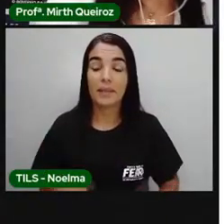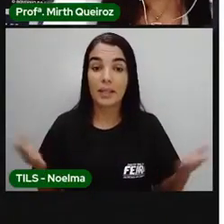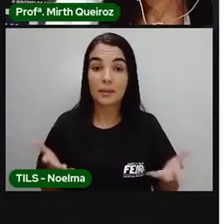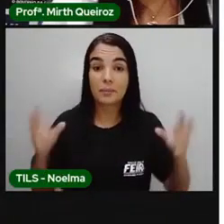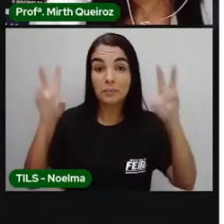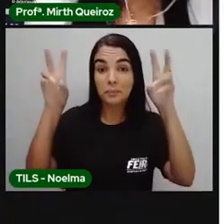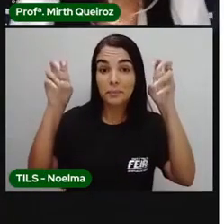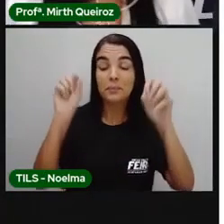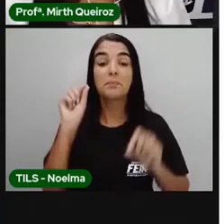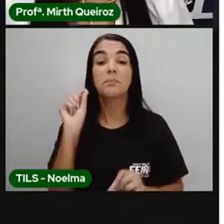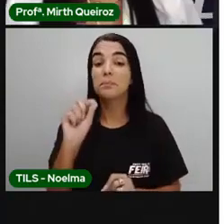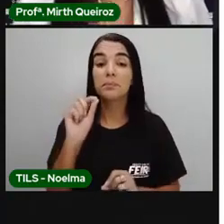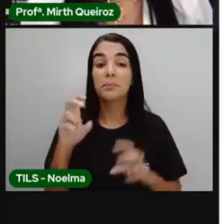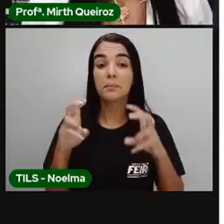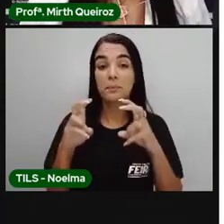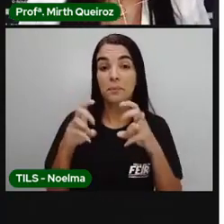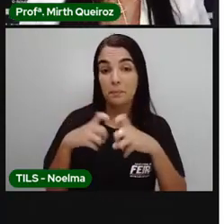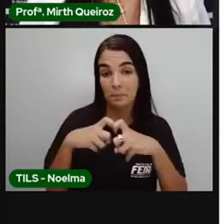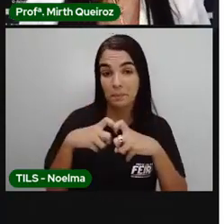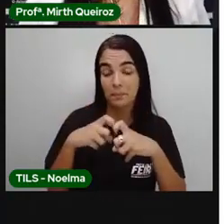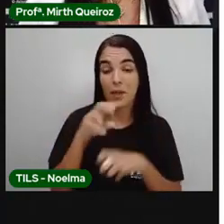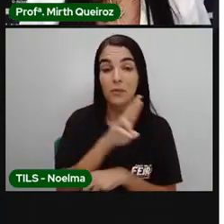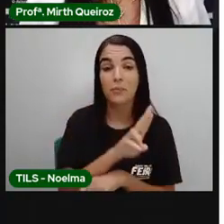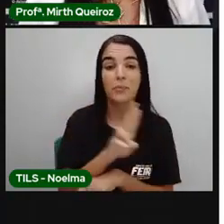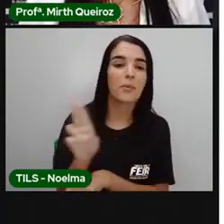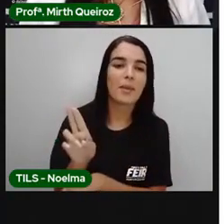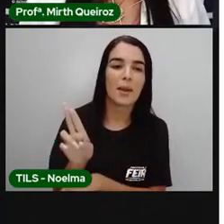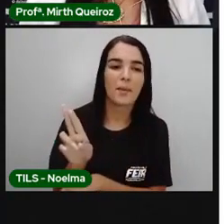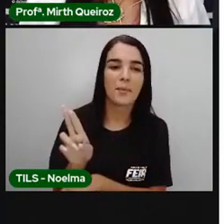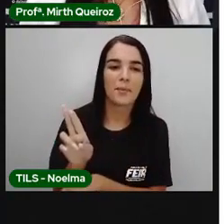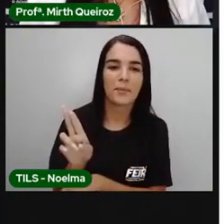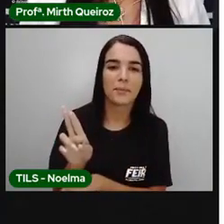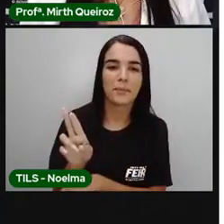assunto de hoje é concordância nominal.